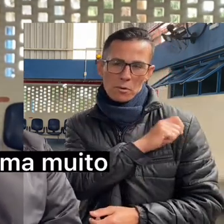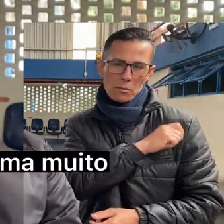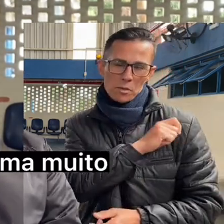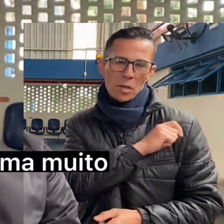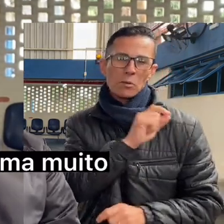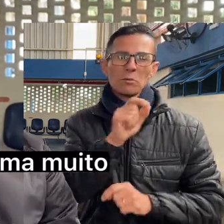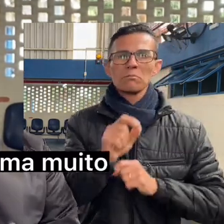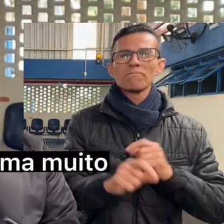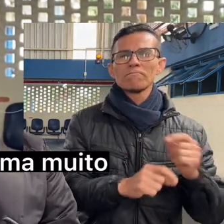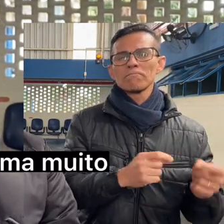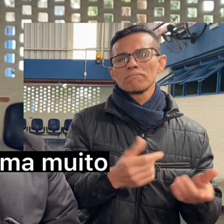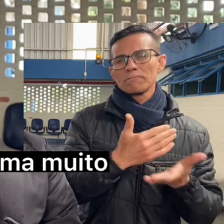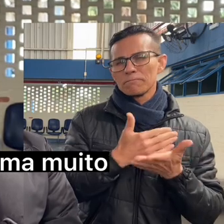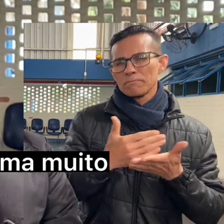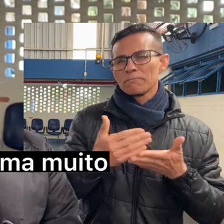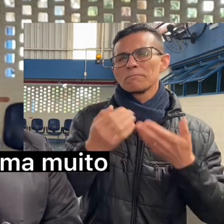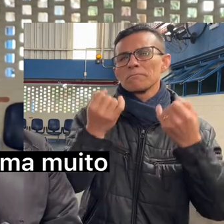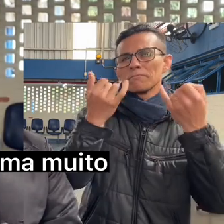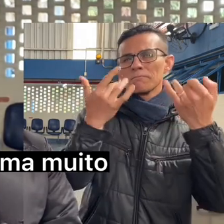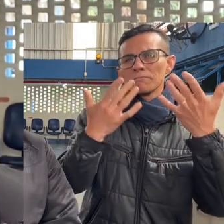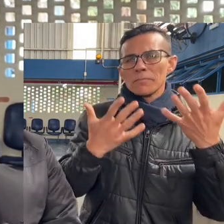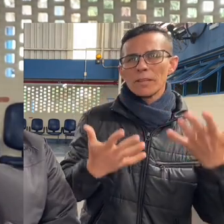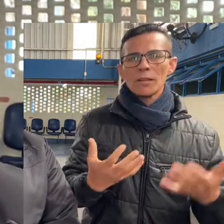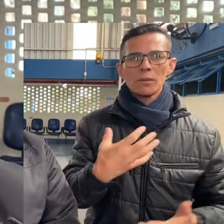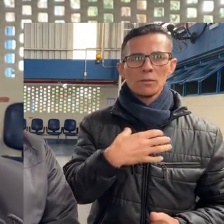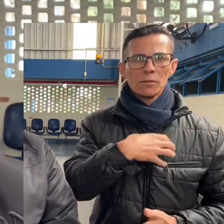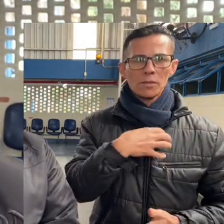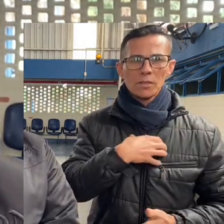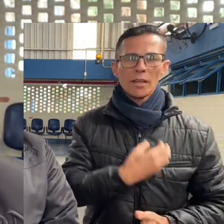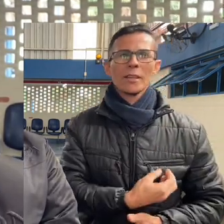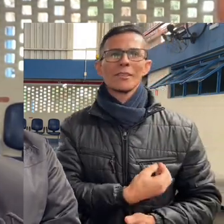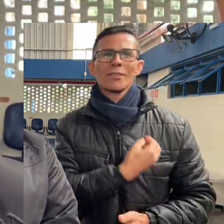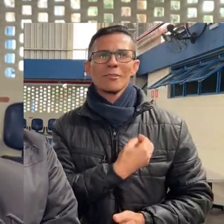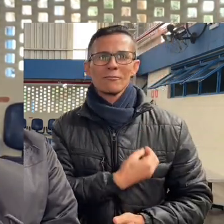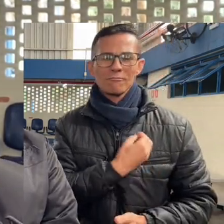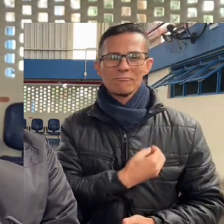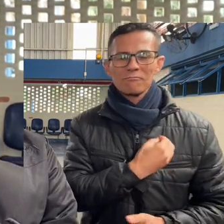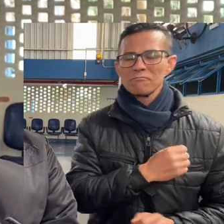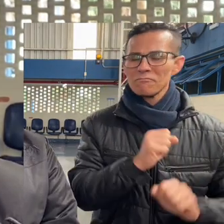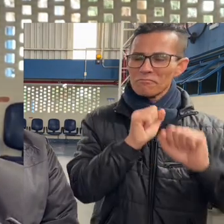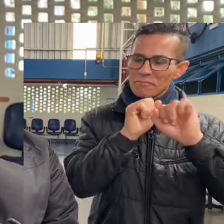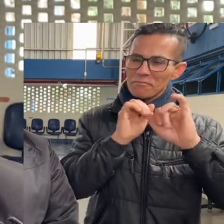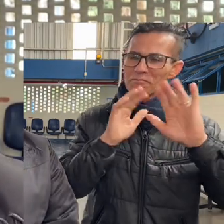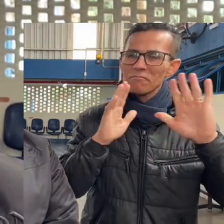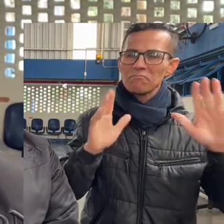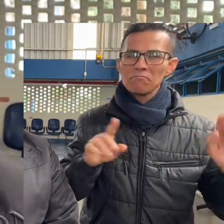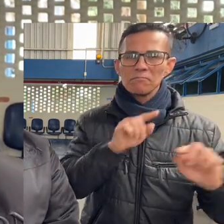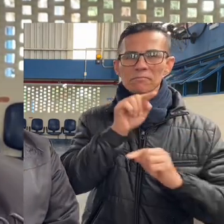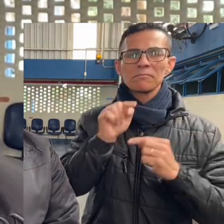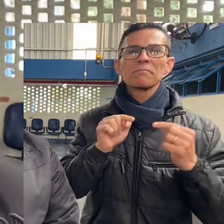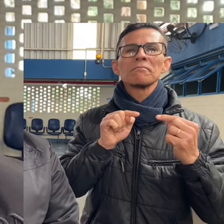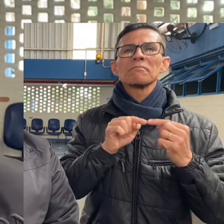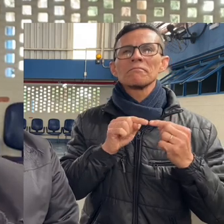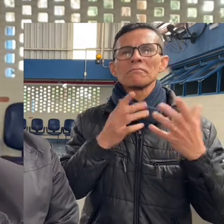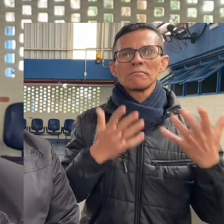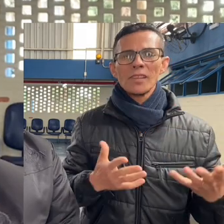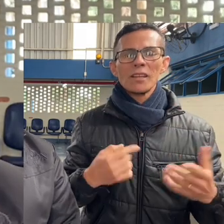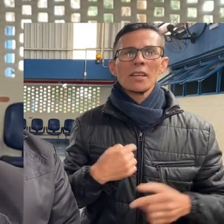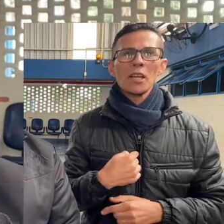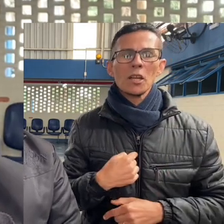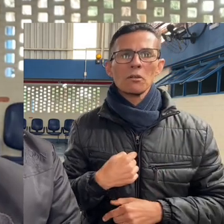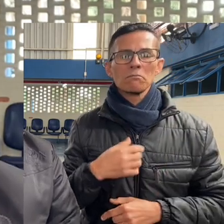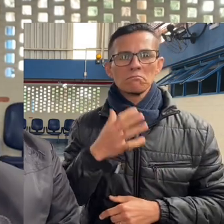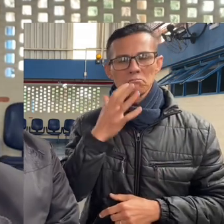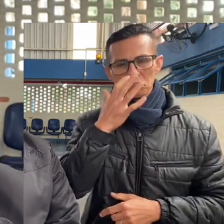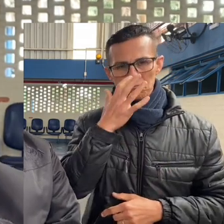Os alunos, eles se abriram, assim, de uma forma muito espontânea, né? Realmente,